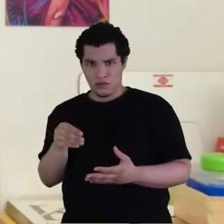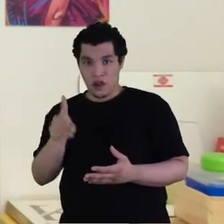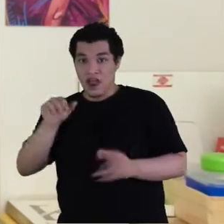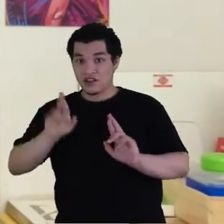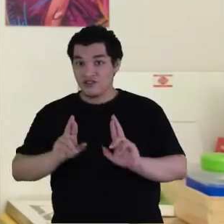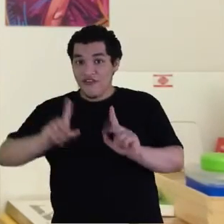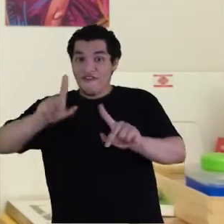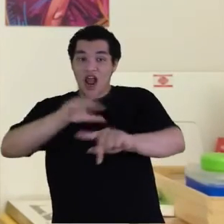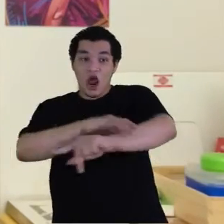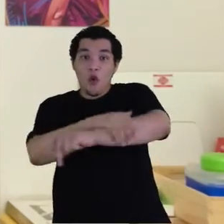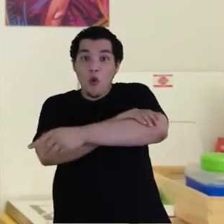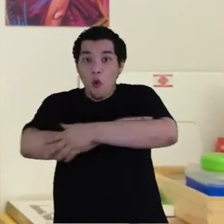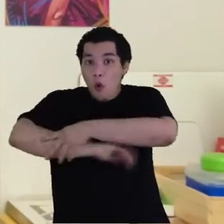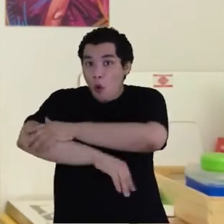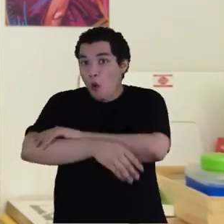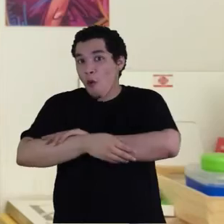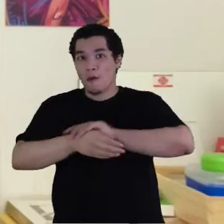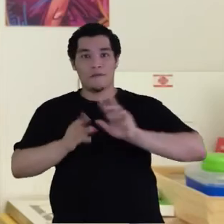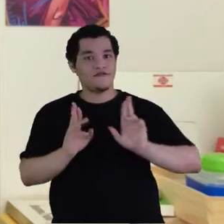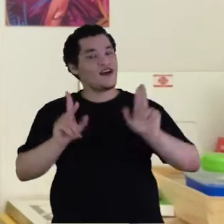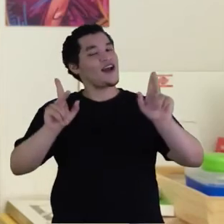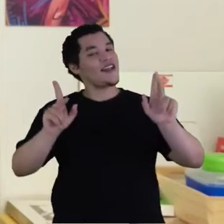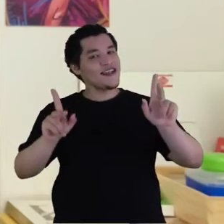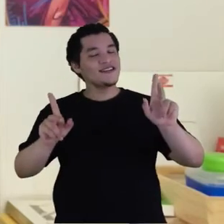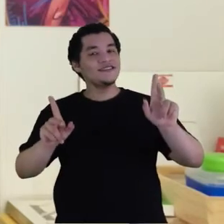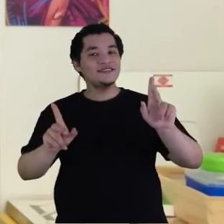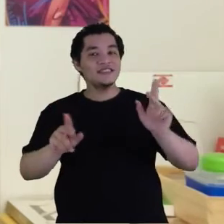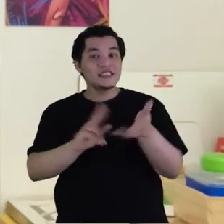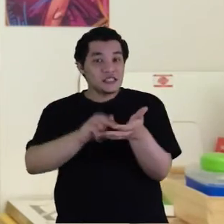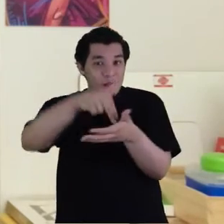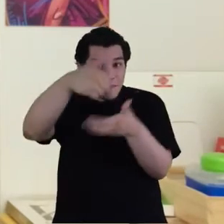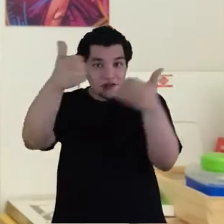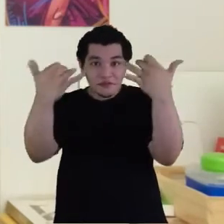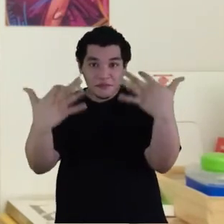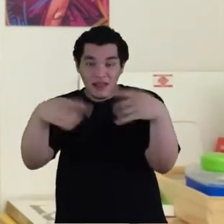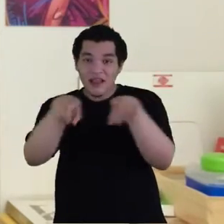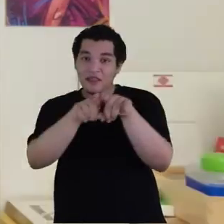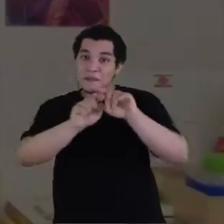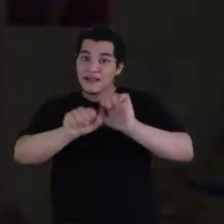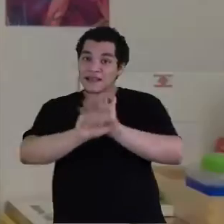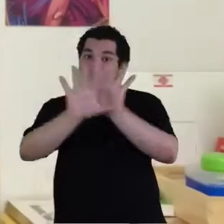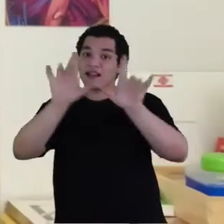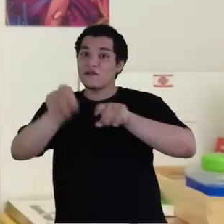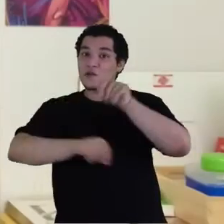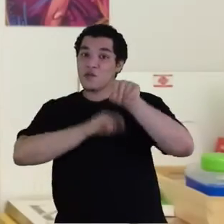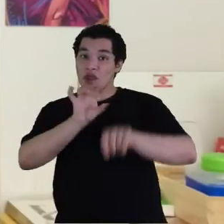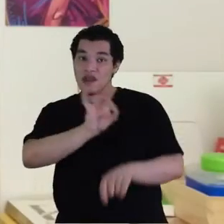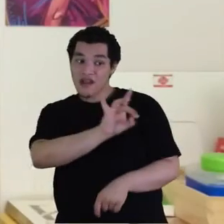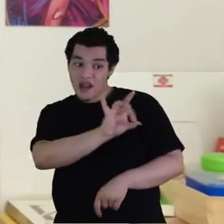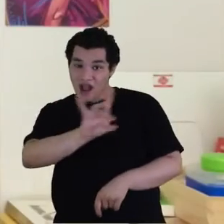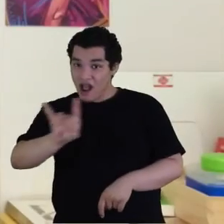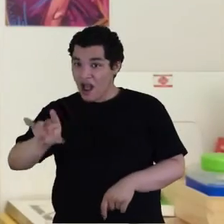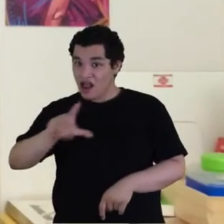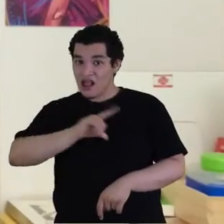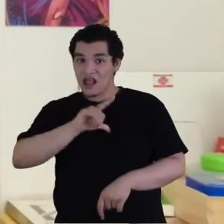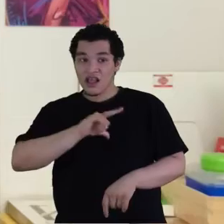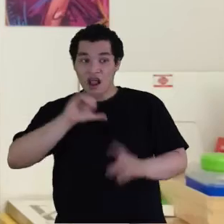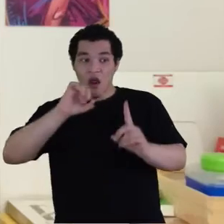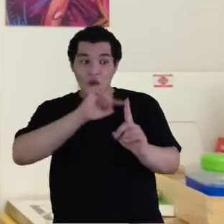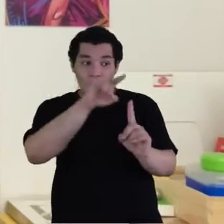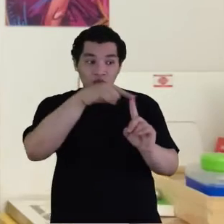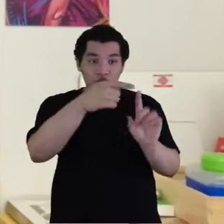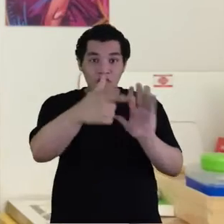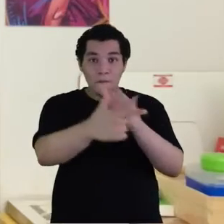homem e da mulher serem tão diversas? E os Espíritos esclarecem em Kardec que cada um tem funções